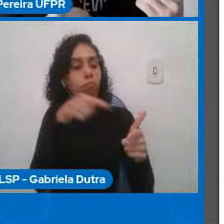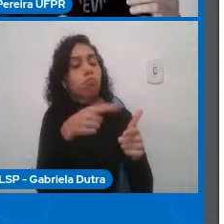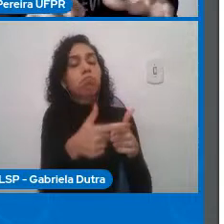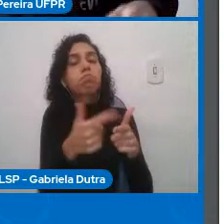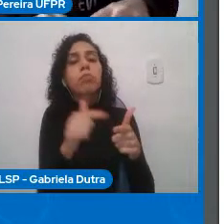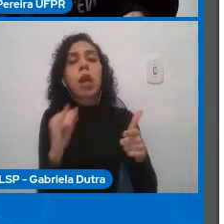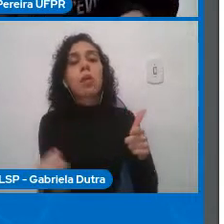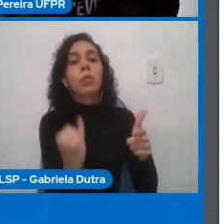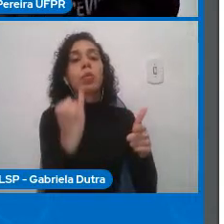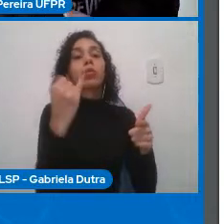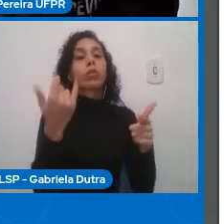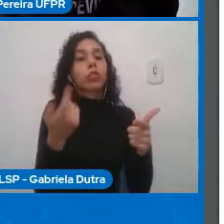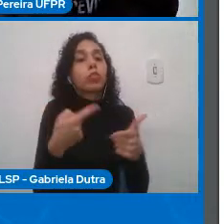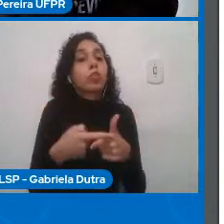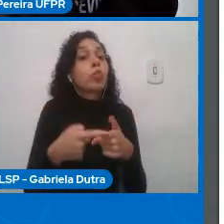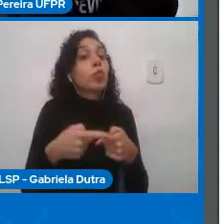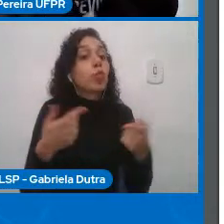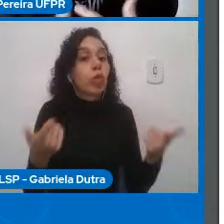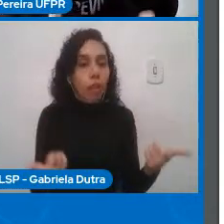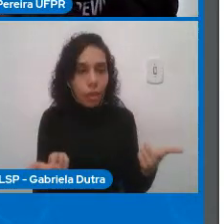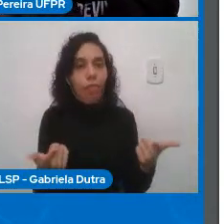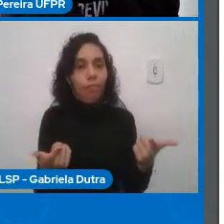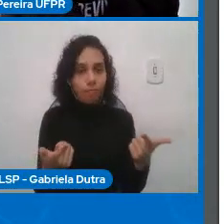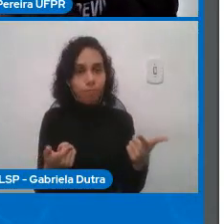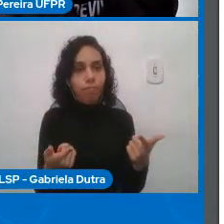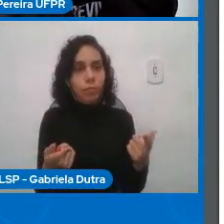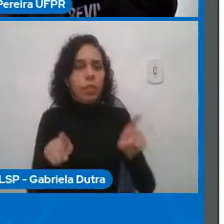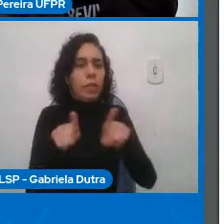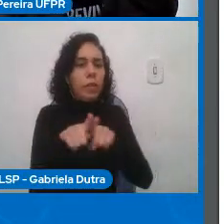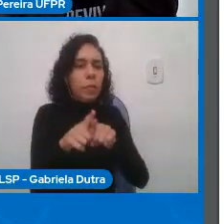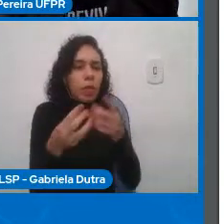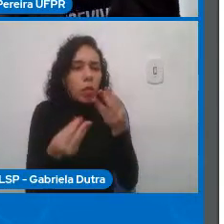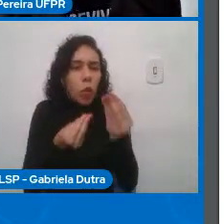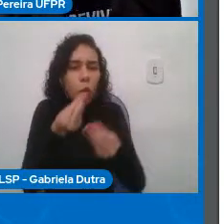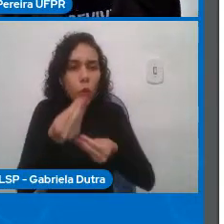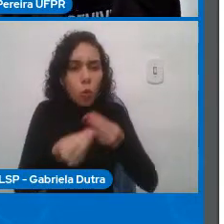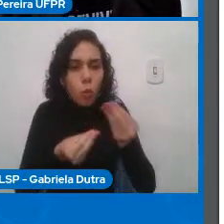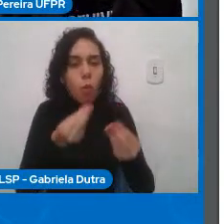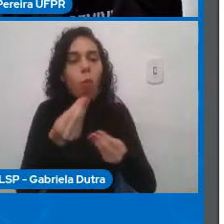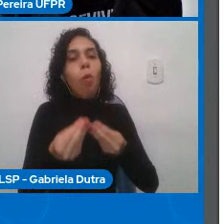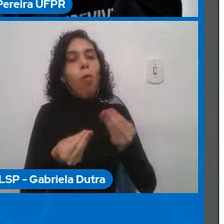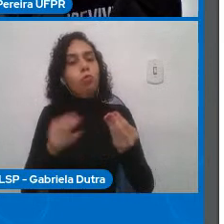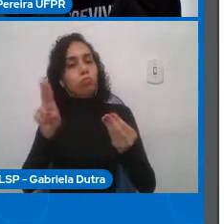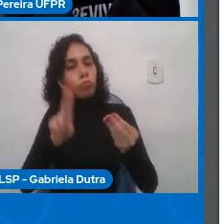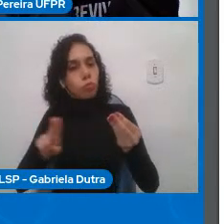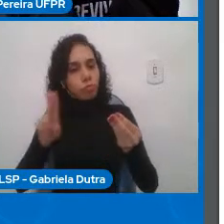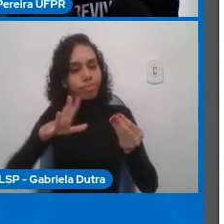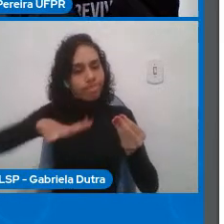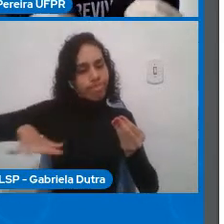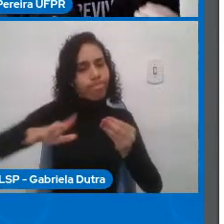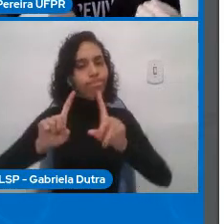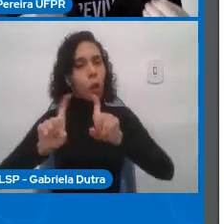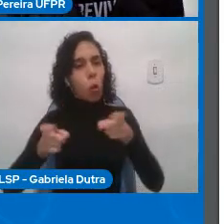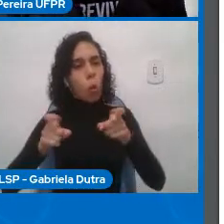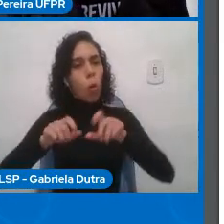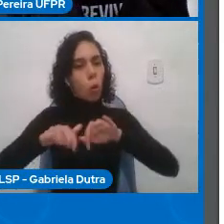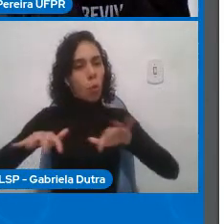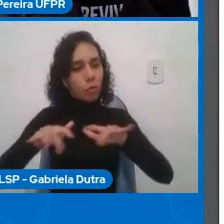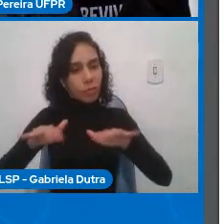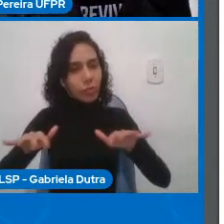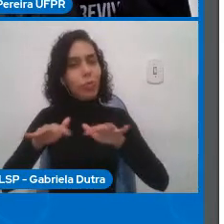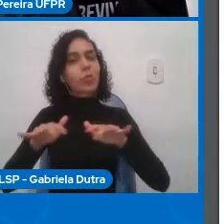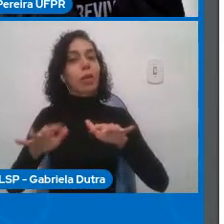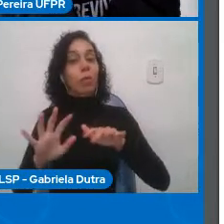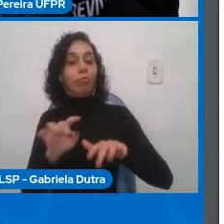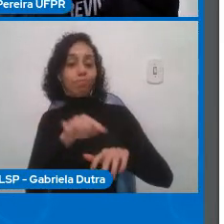domínio que ela vai mergulhar para utilizar o seu conhecimento computacional e também que ela já comece a